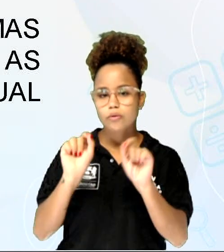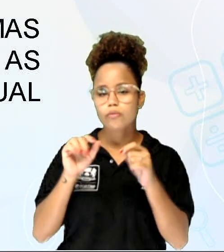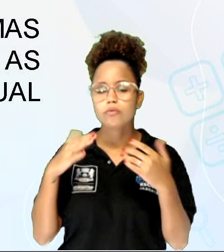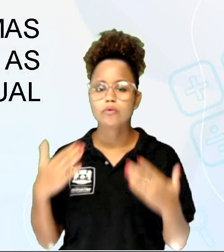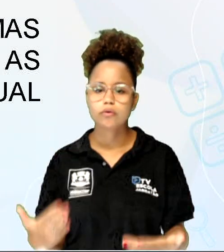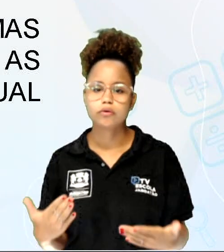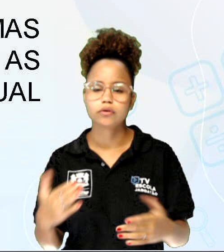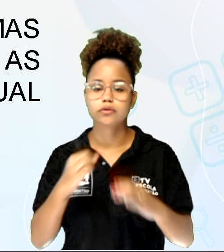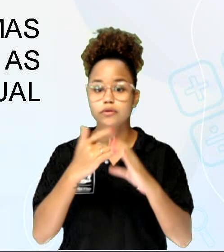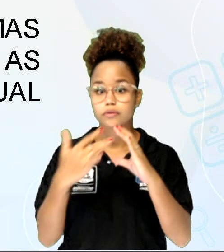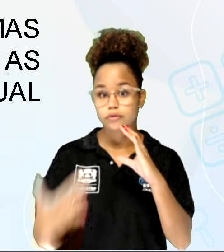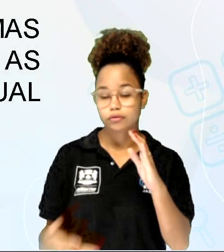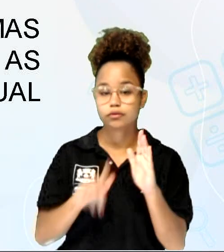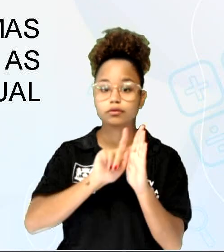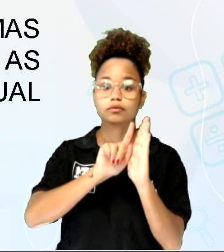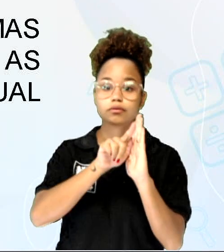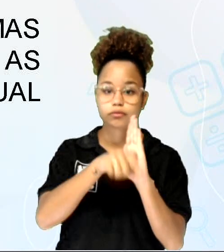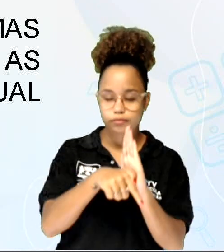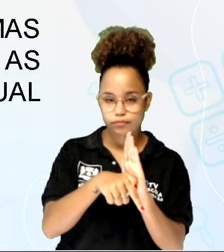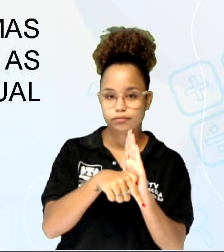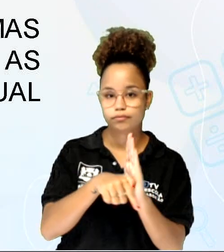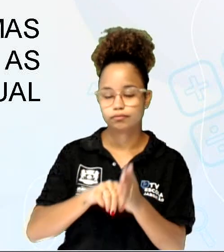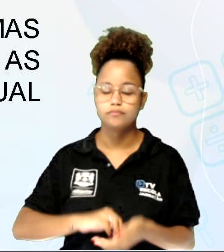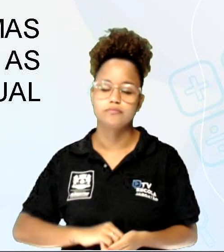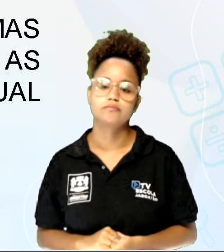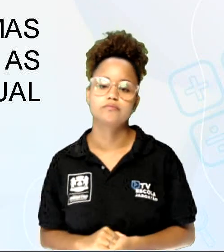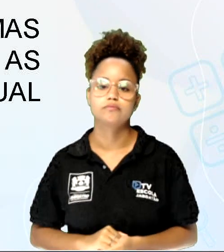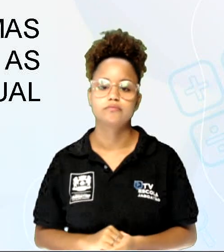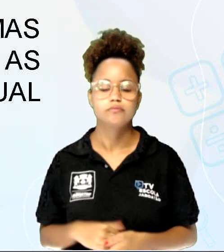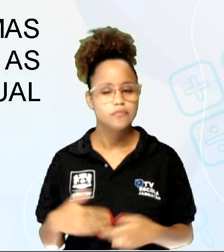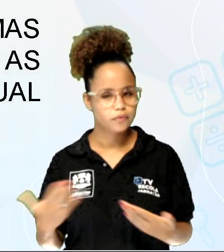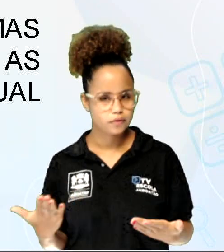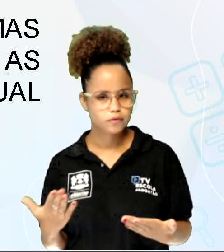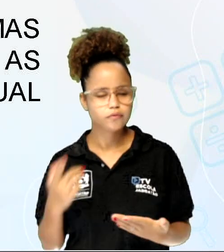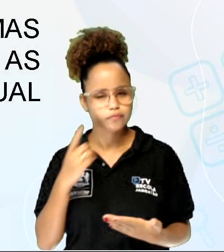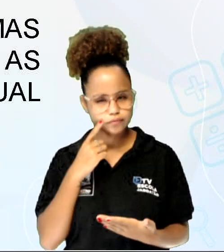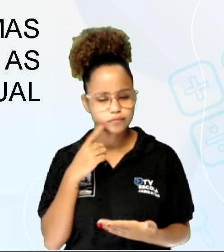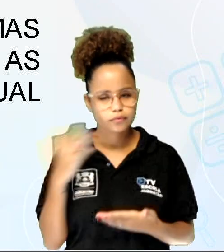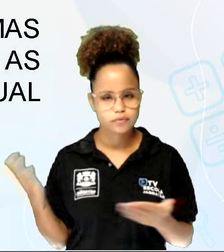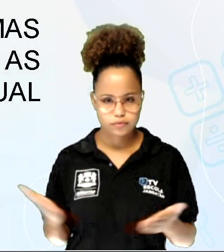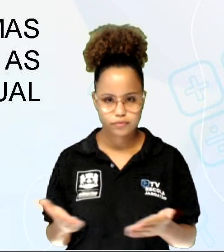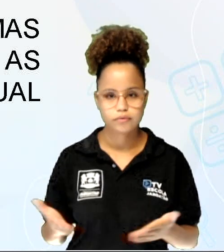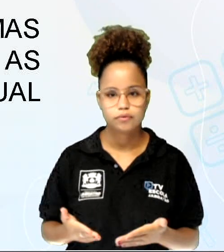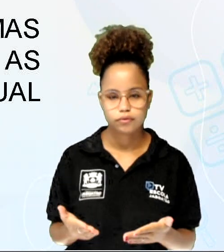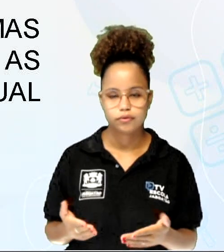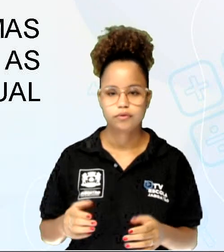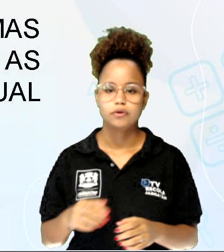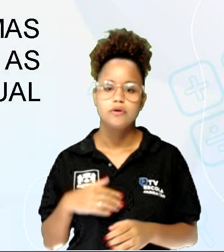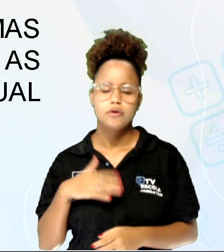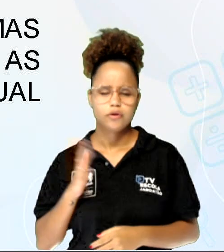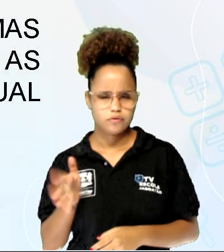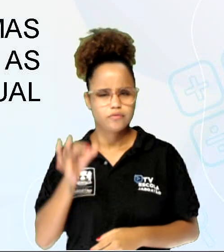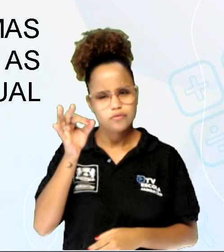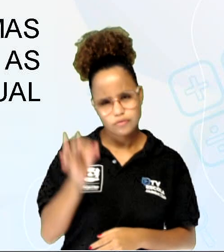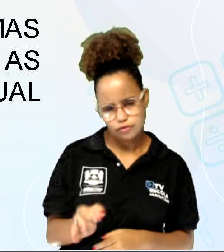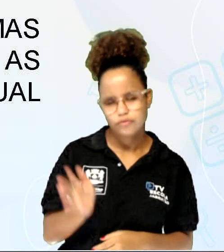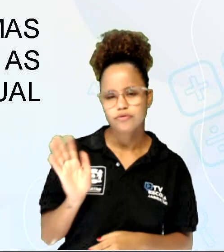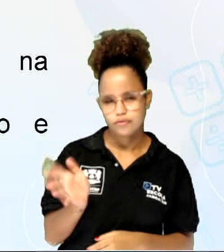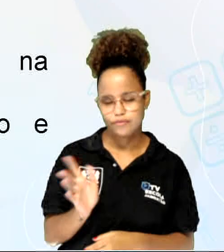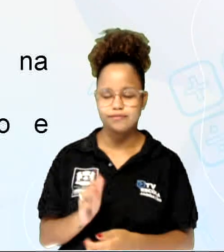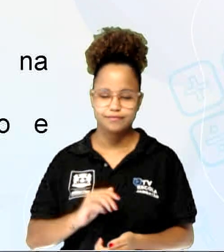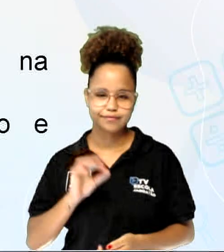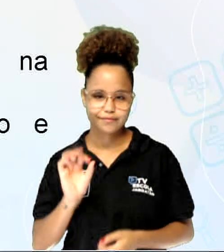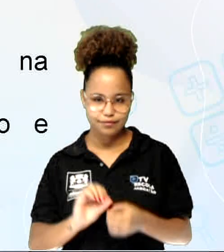desse gênero, do gênero textual biografia. Então vamos lá para a socialização? Tenho certeza que vocês assim, ó, arrebentaram.